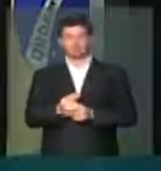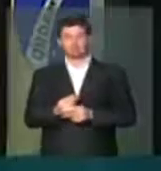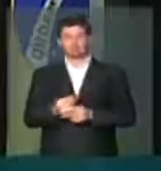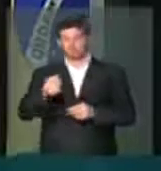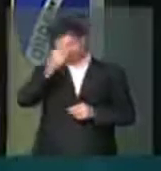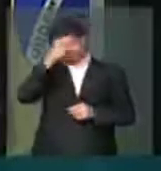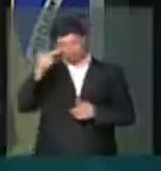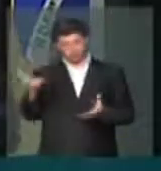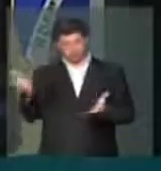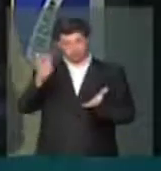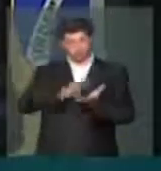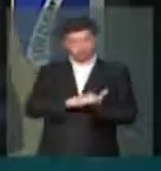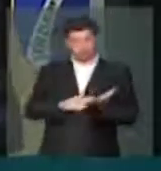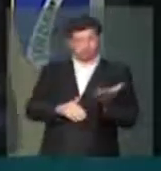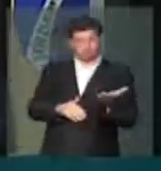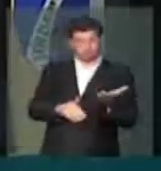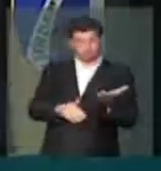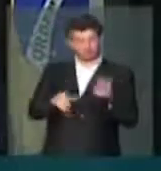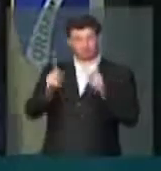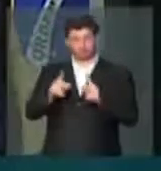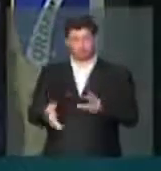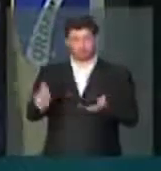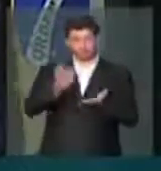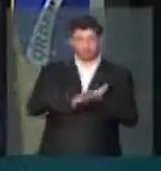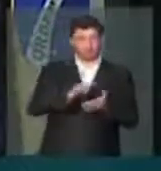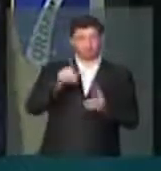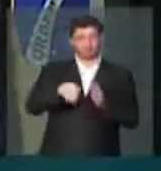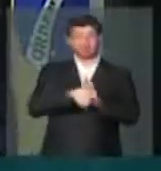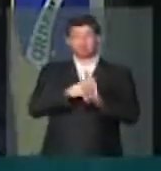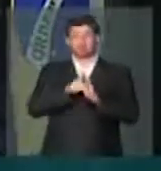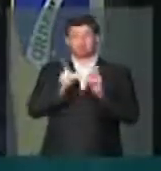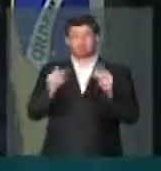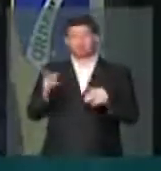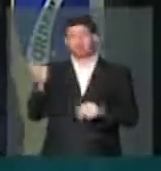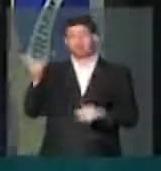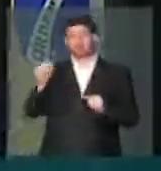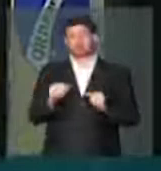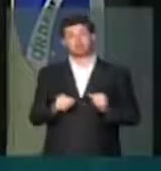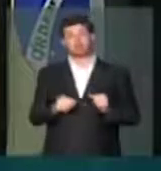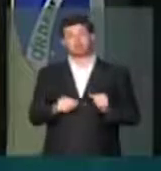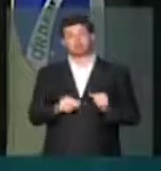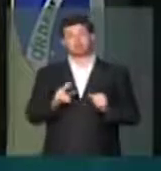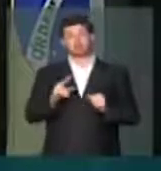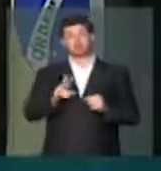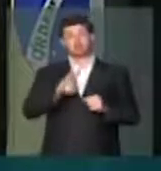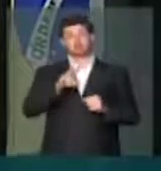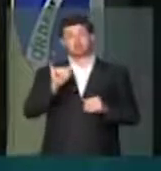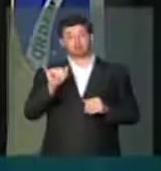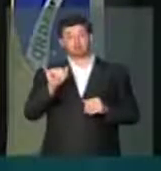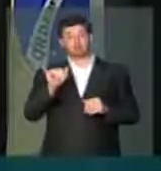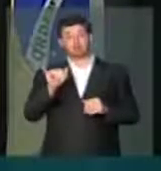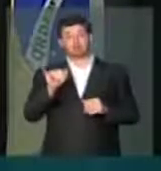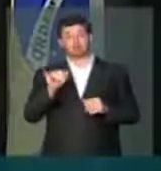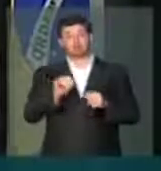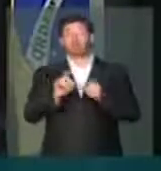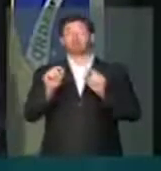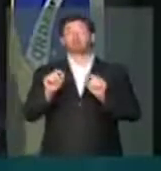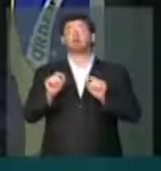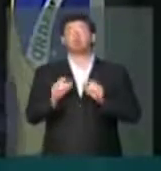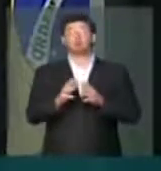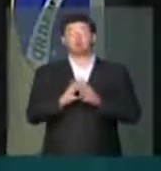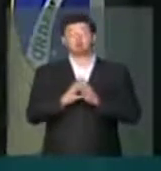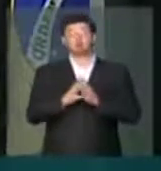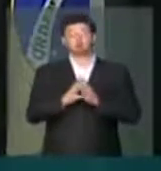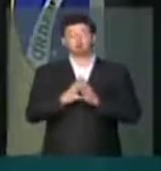para os prefeitos, o que chega para a população, são medidas provisórias como essa, que vão fazer com que